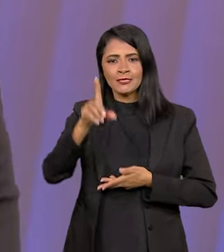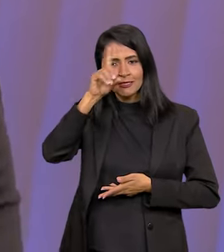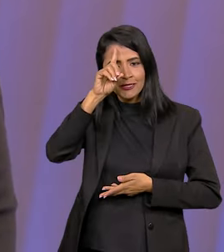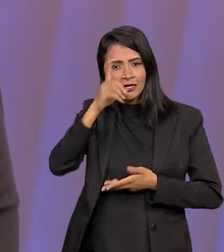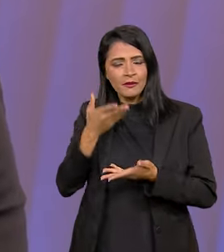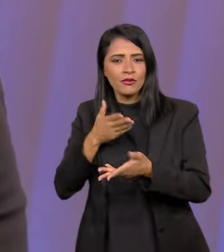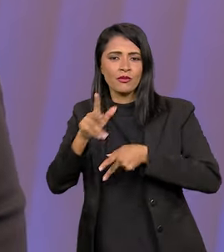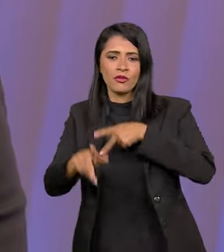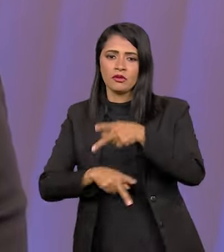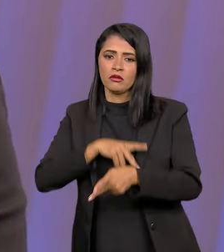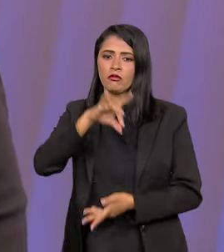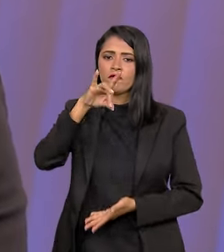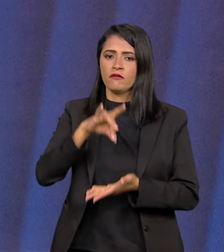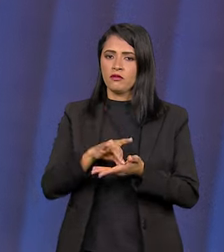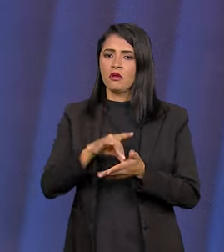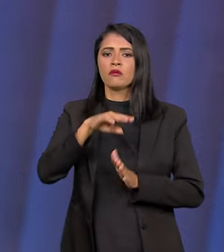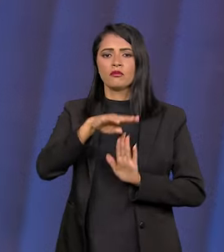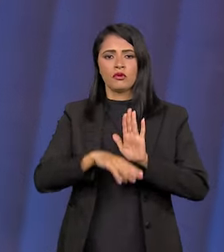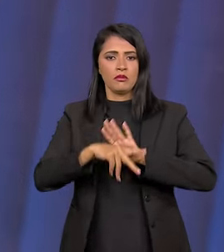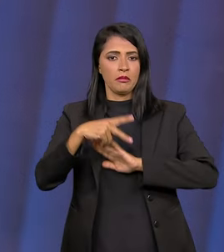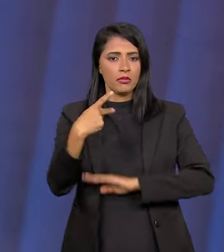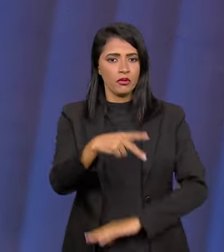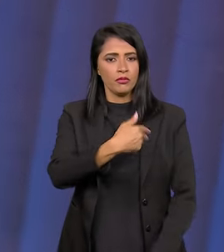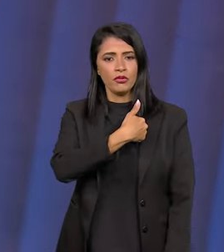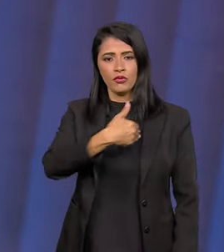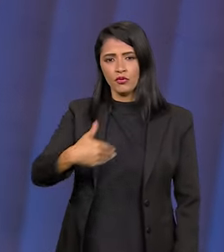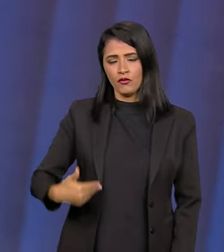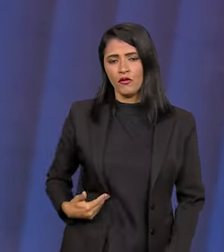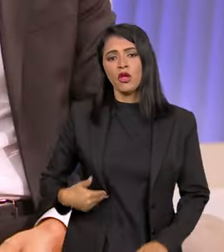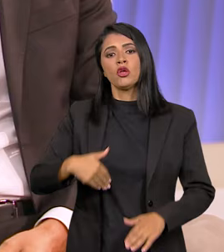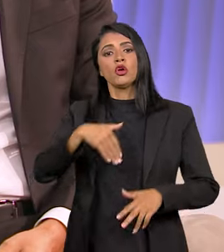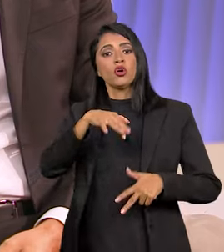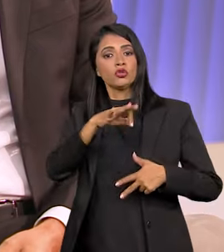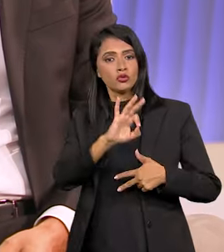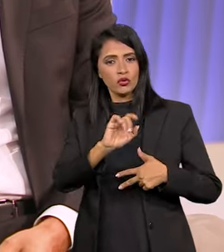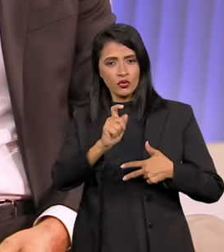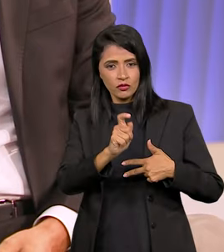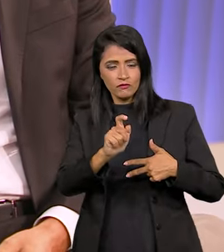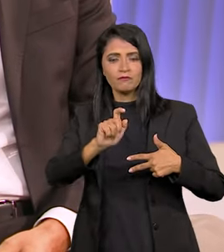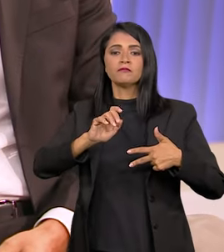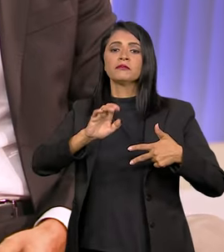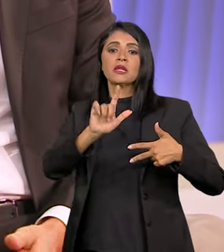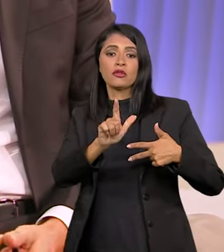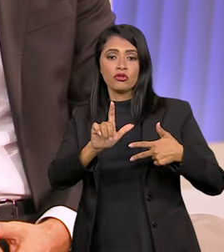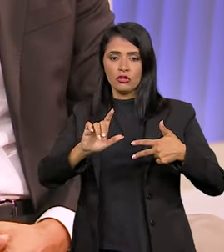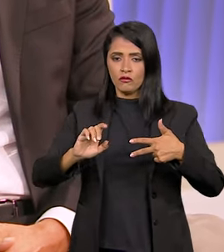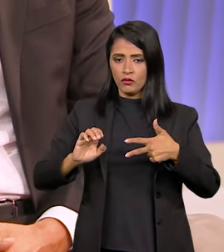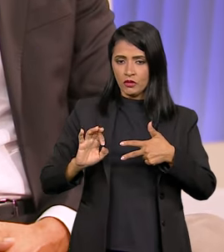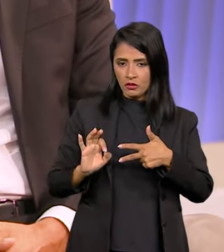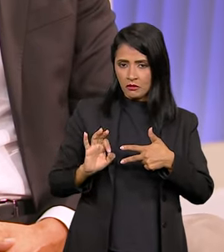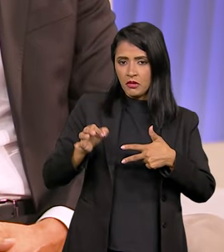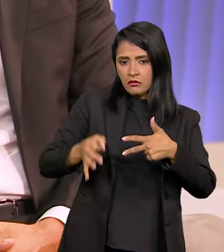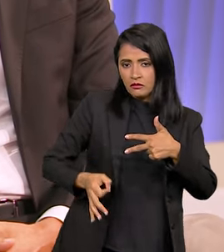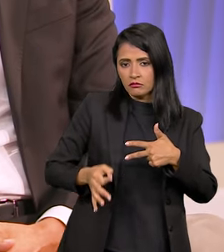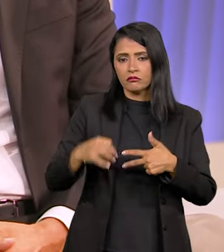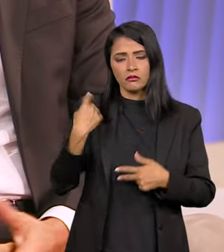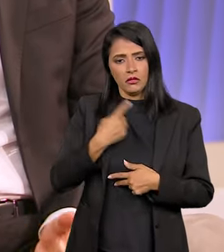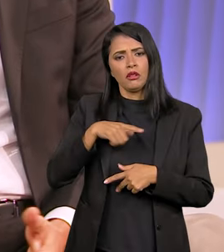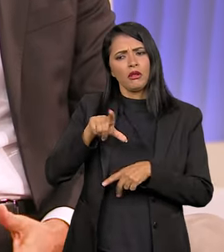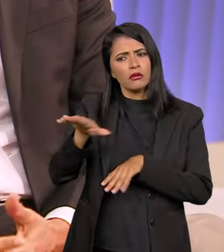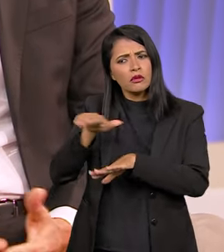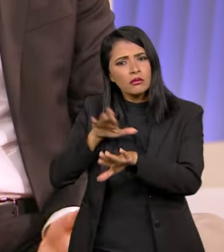diário com a população, né? Um programa oficial mesmo do governo, do Judiciário e do Legislativo, e